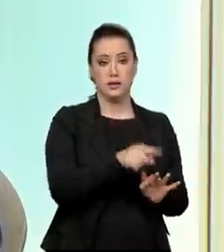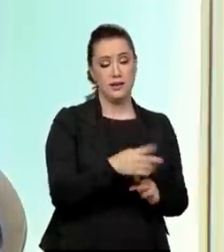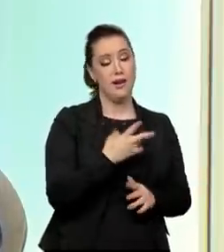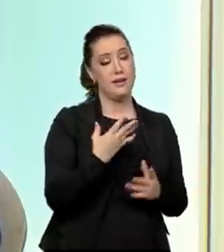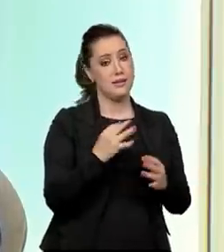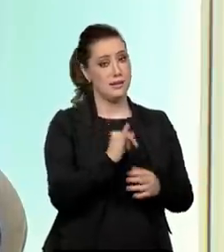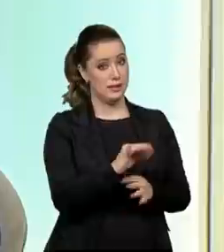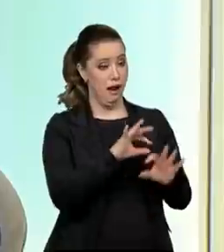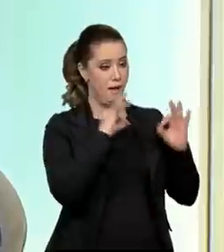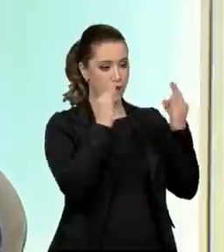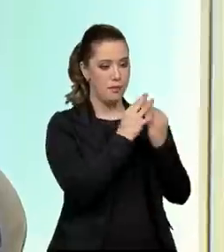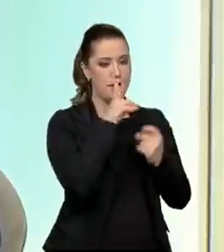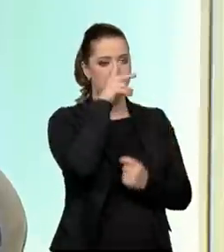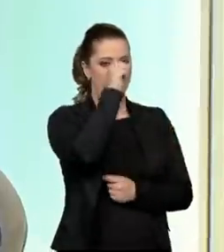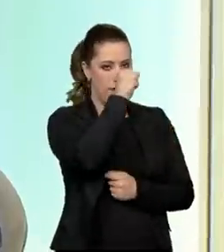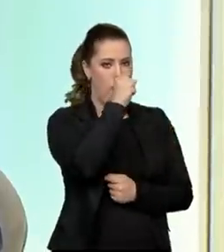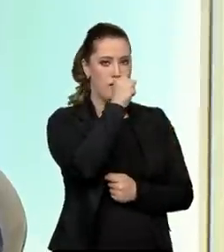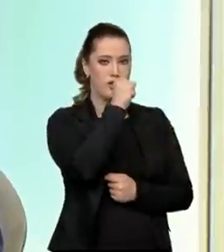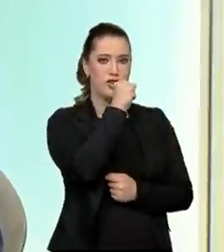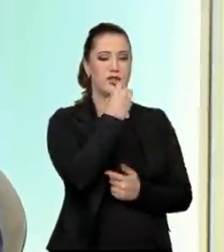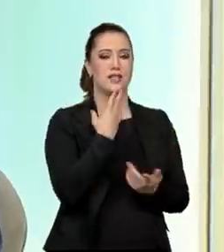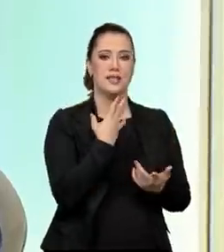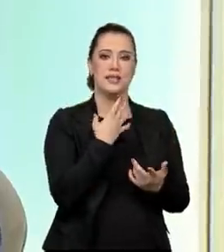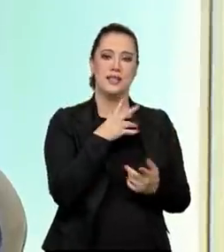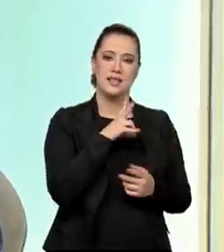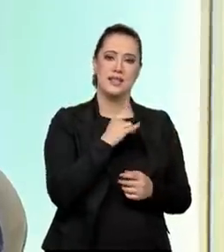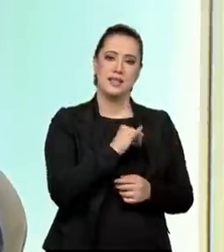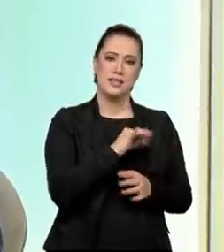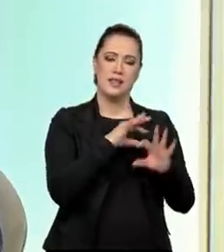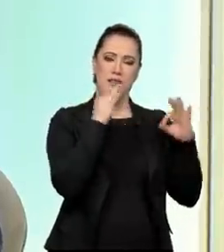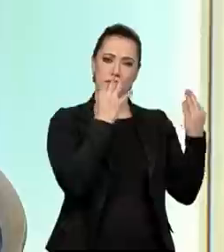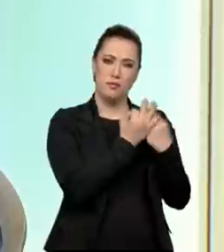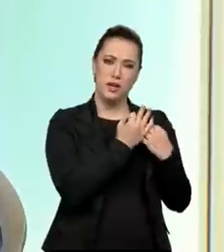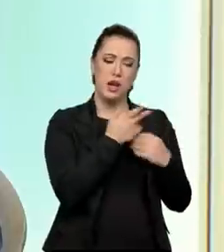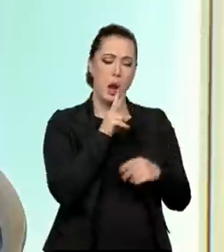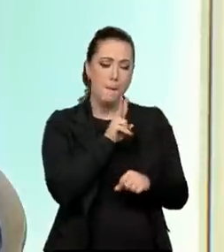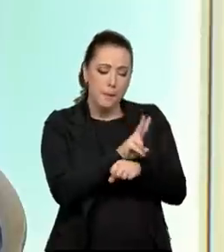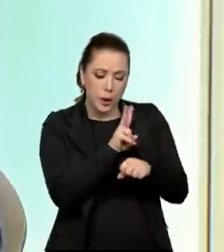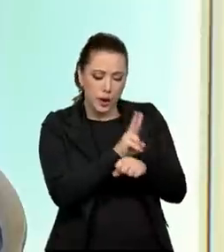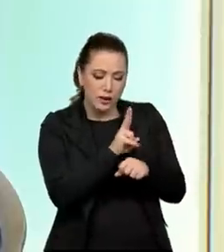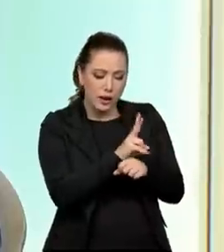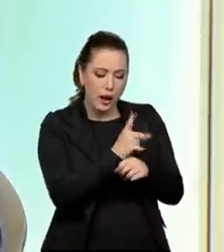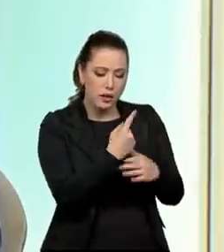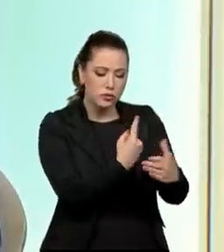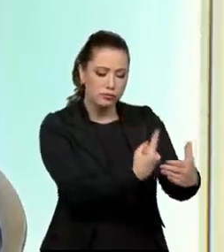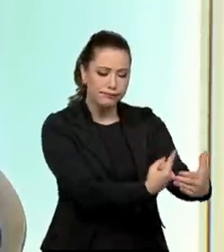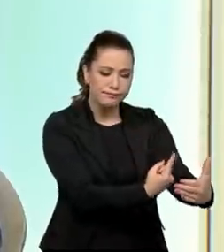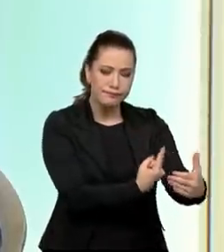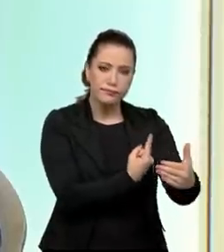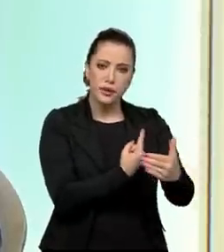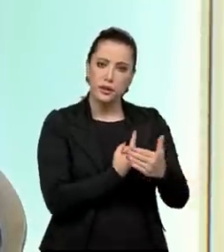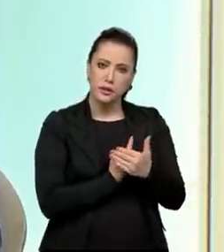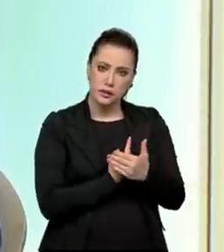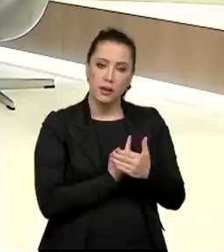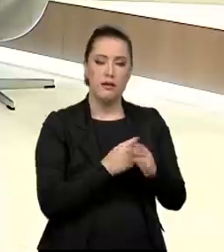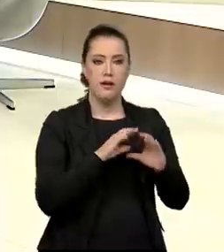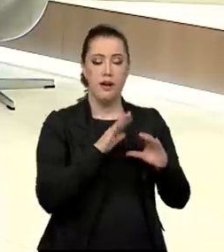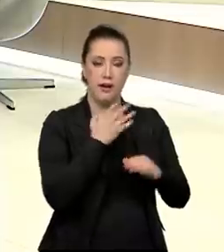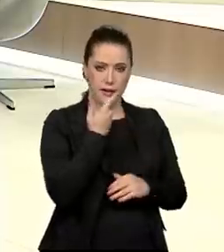fortes e protetivas. Com as suas competências protetivas fortalecidas. E isso a gente precisa avançar muito também no nosso país.